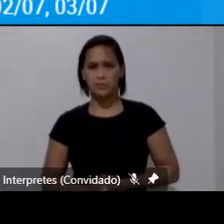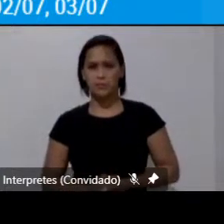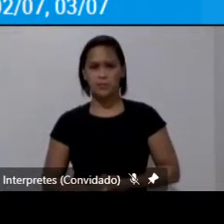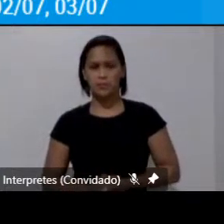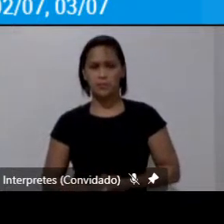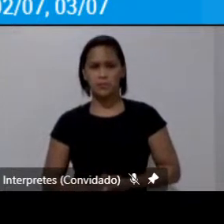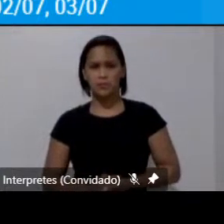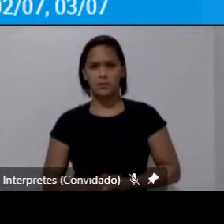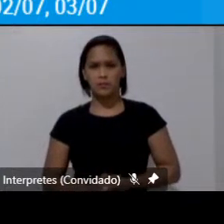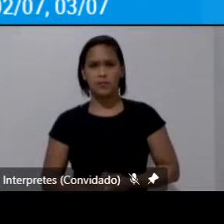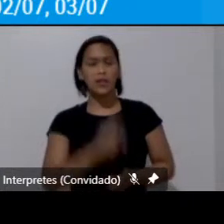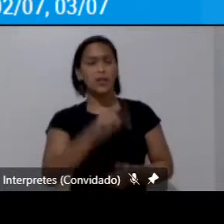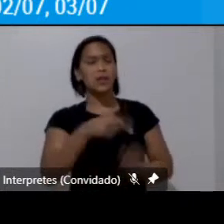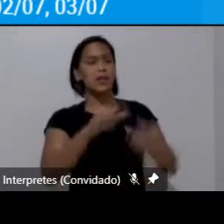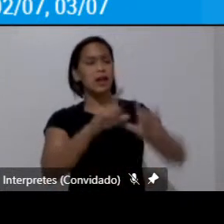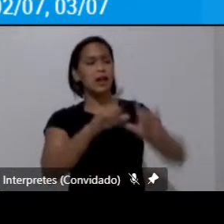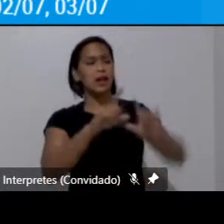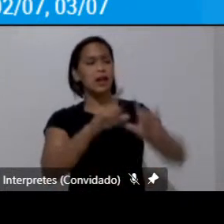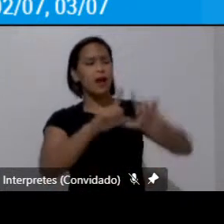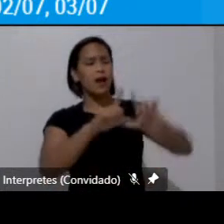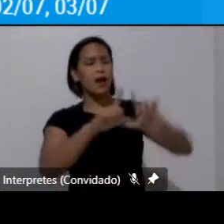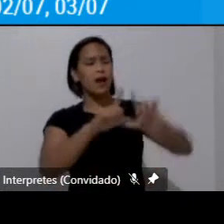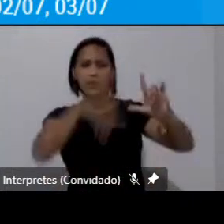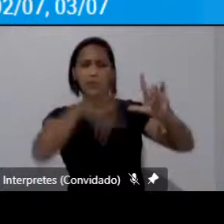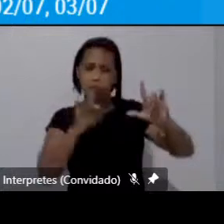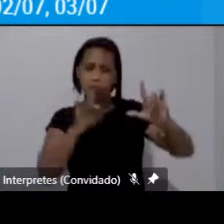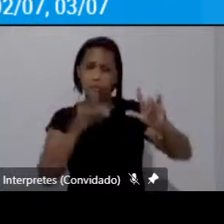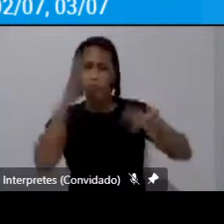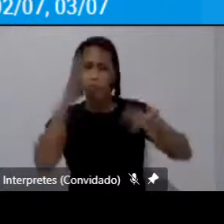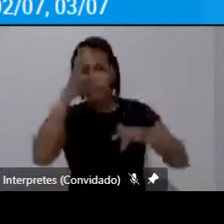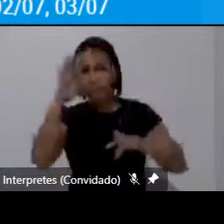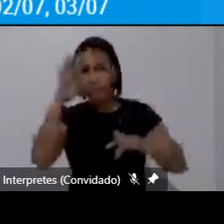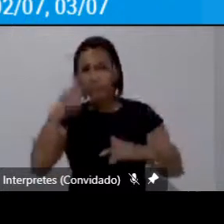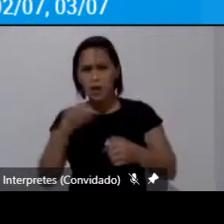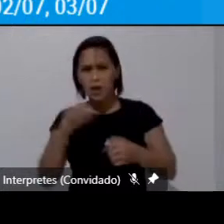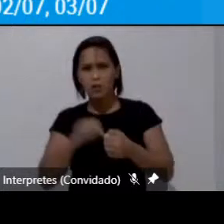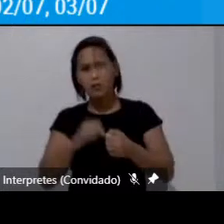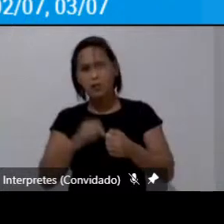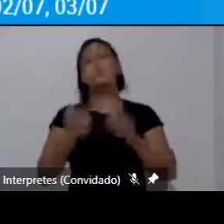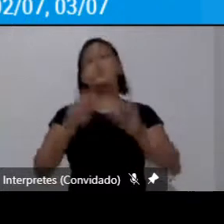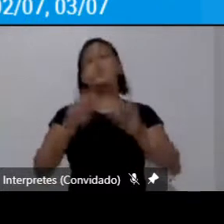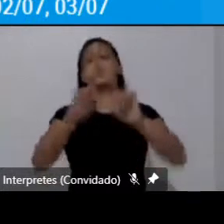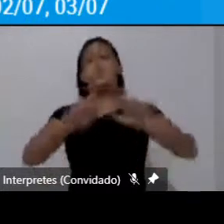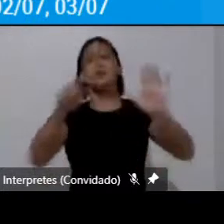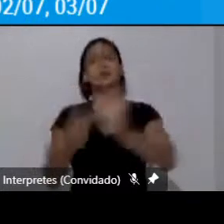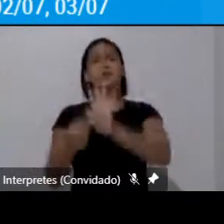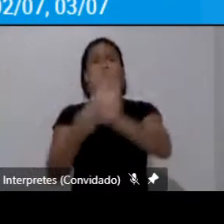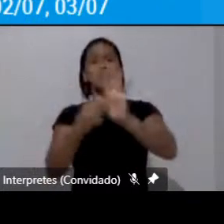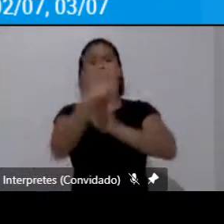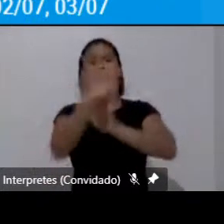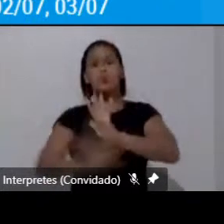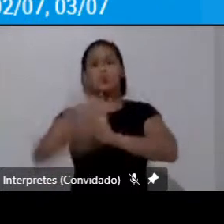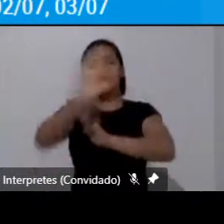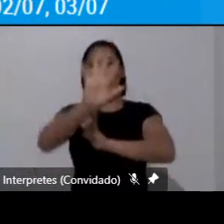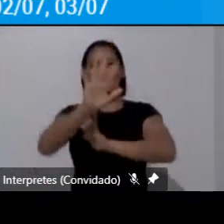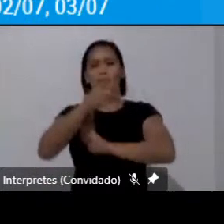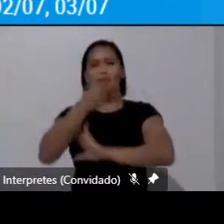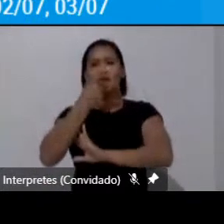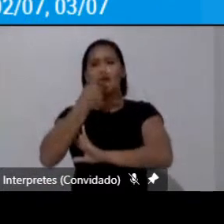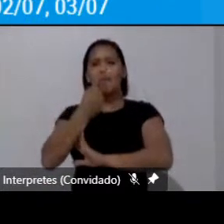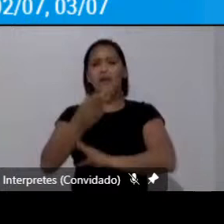e aí só para imagina se eu faço uma apresentação e não mostro um mapa né eu vou ser